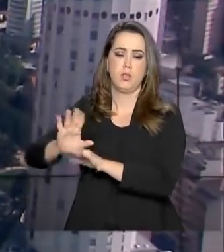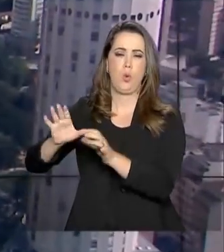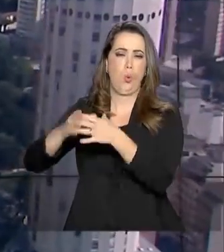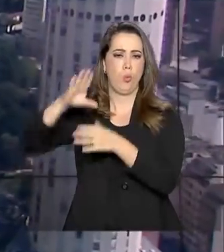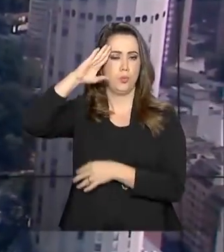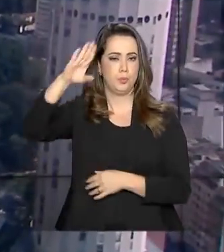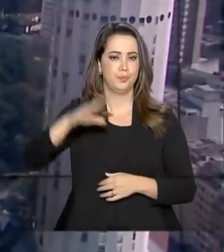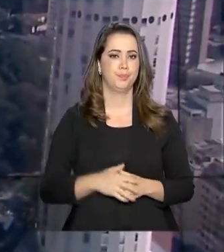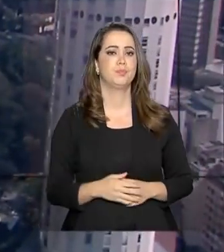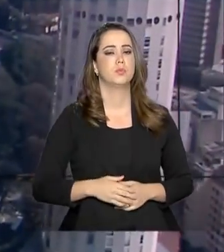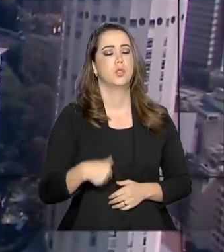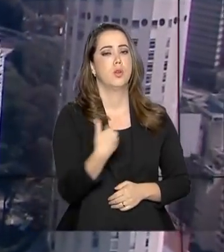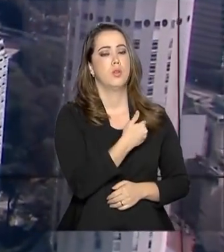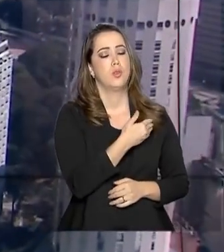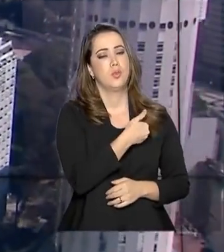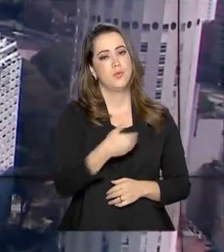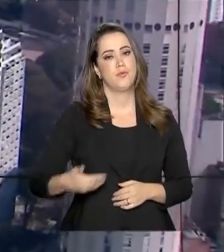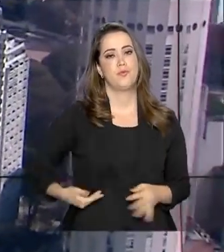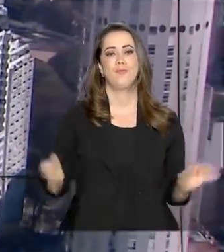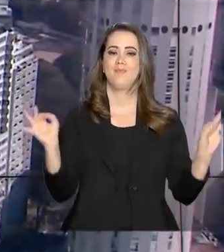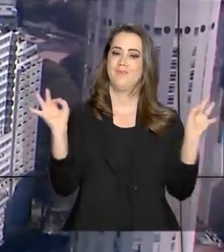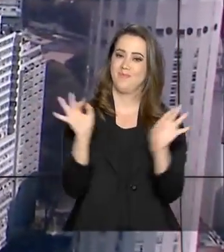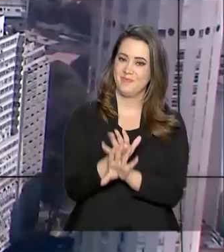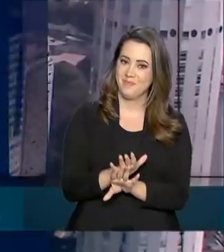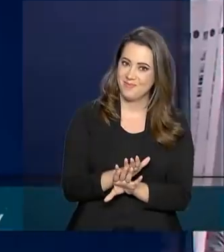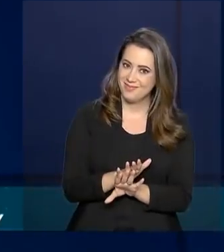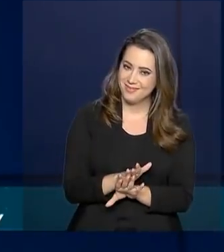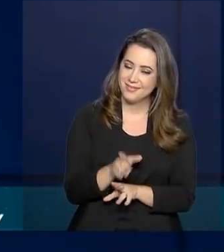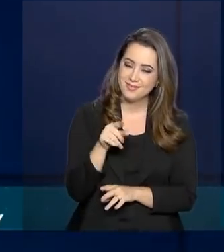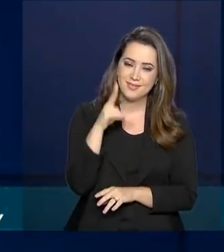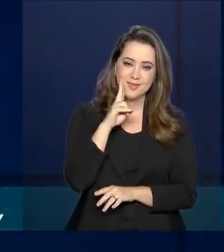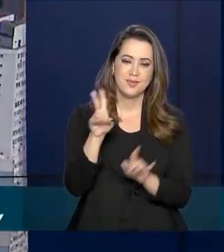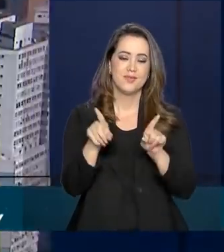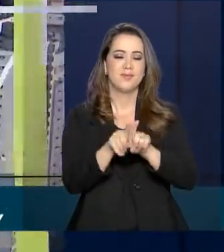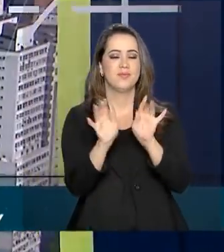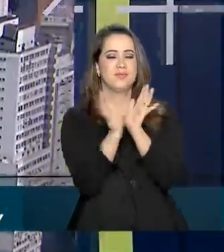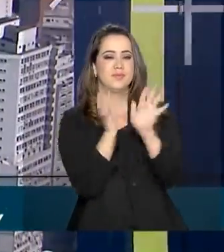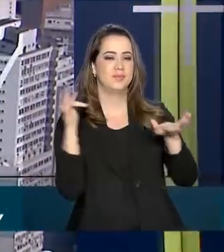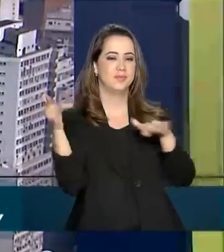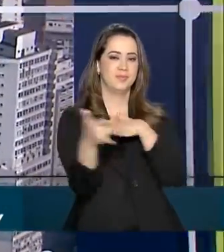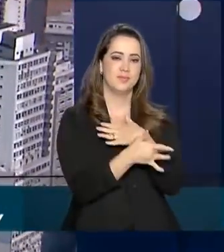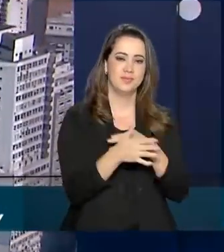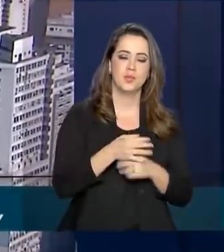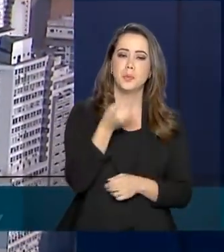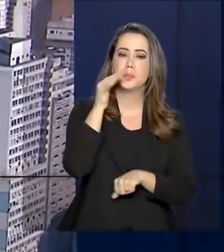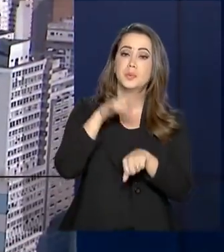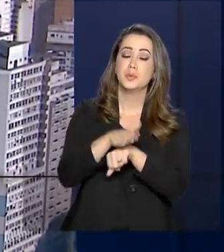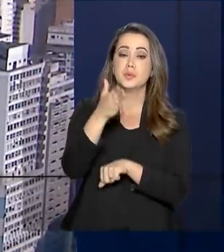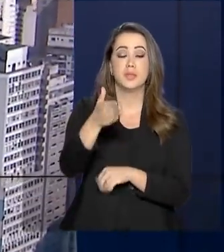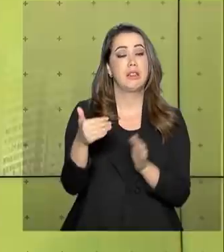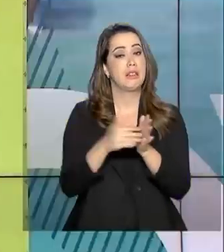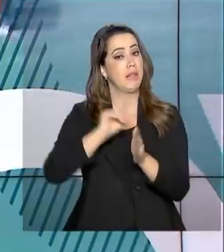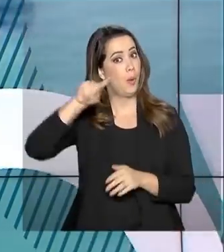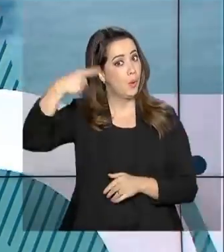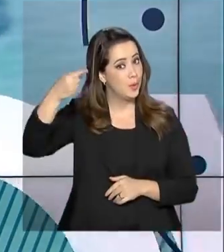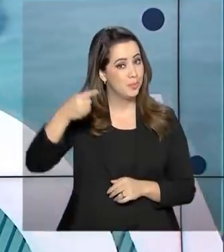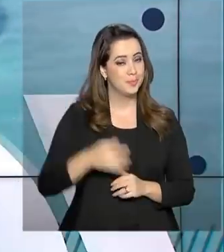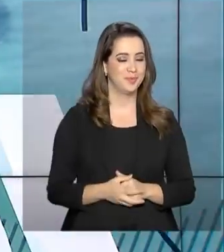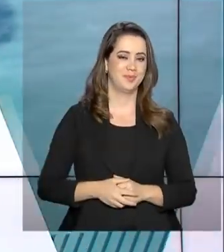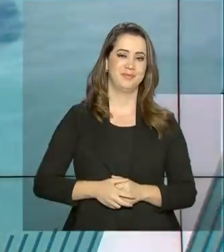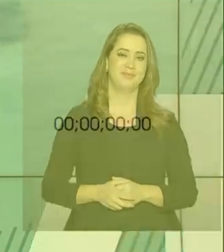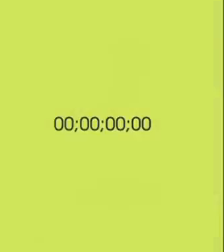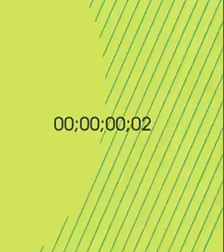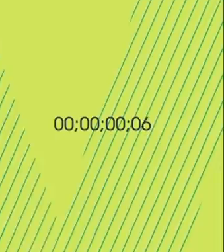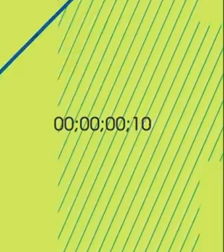O governo agora fica por aqui. Acompanhe a gente também pelas nossas redes sociais. Uma boa noite para você e até a próxima.